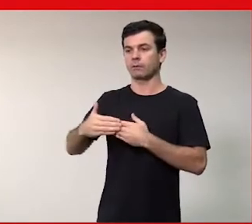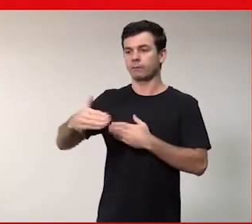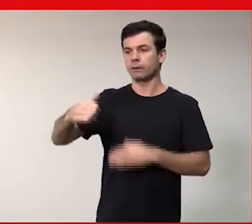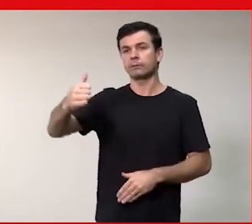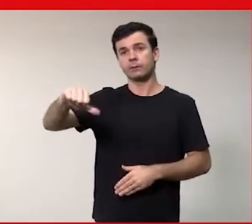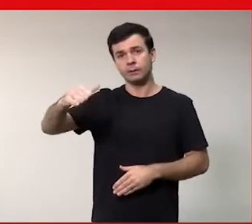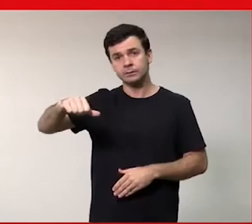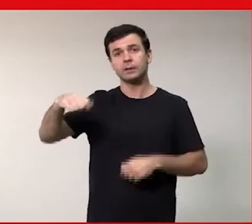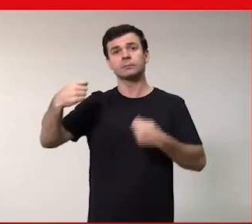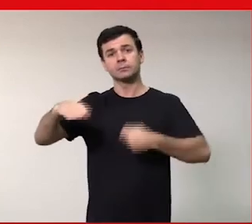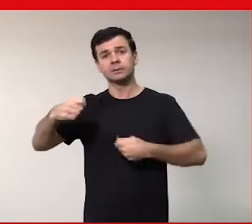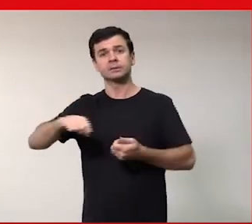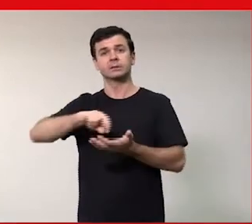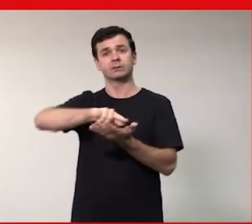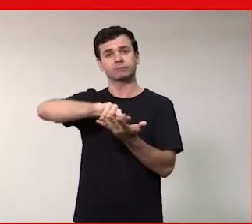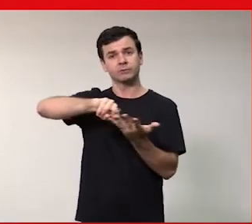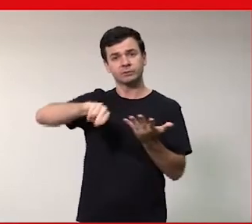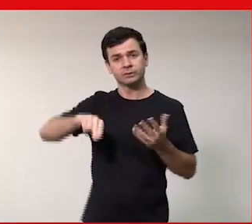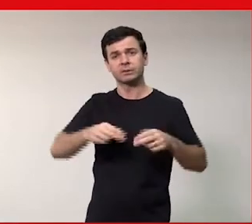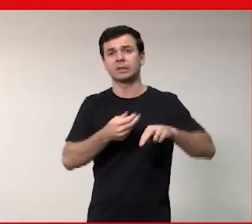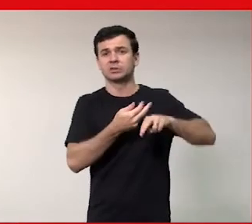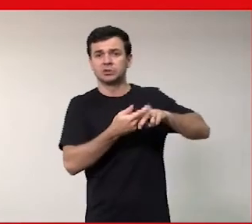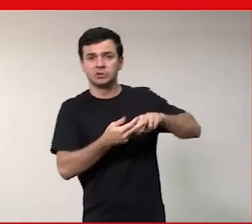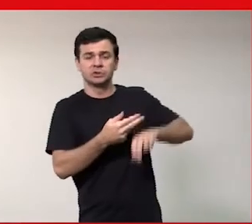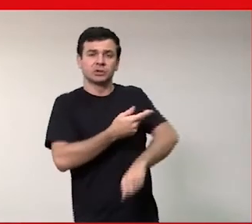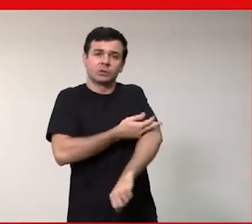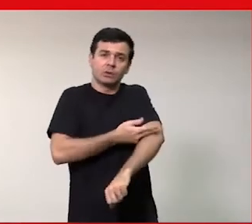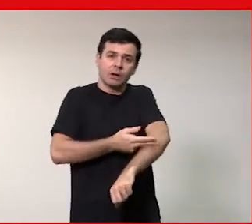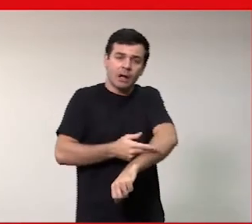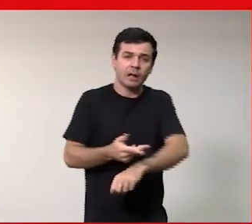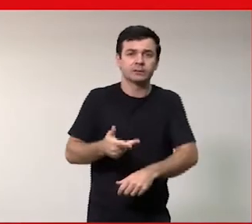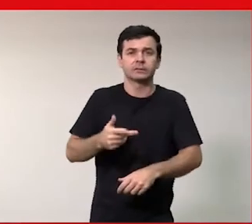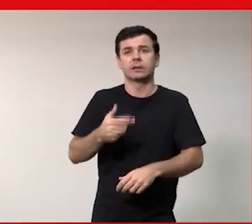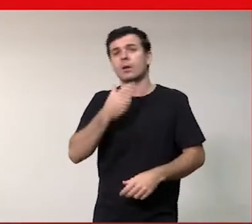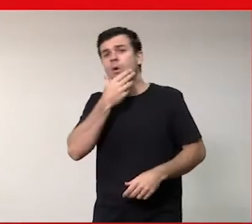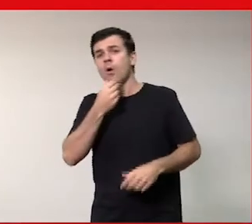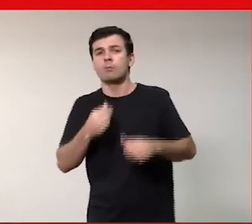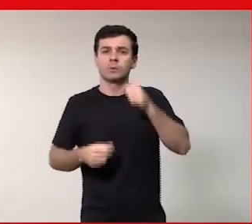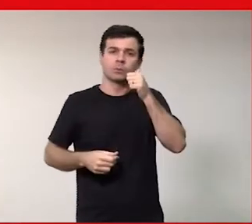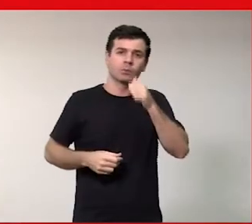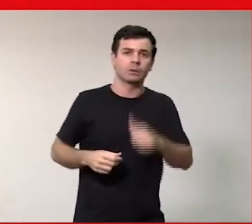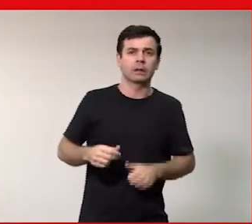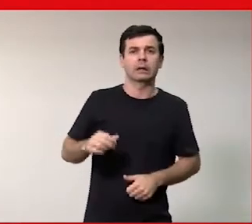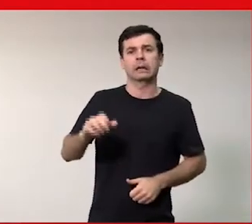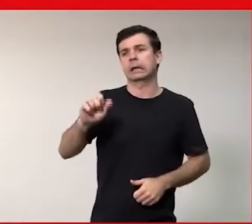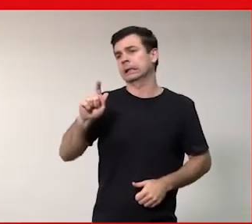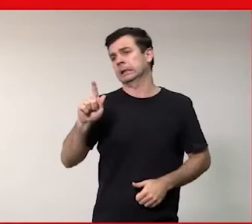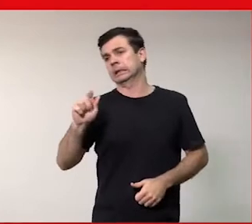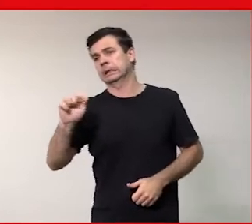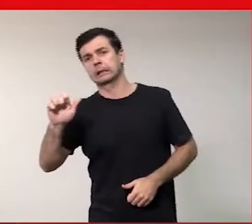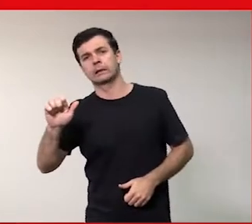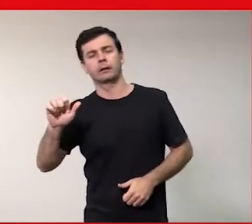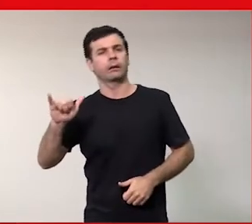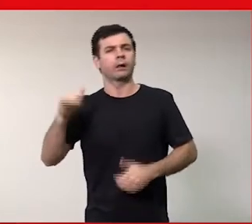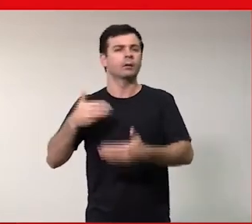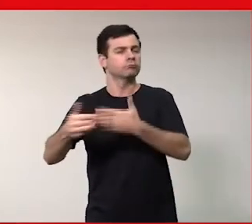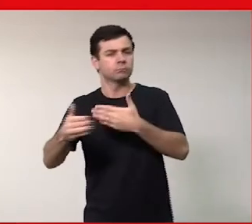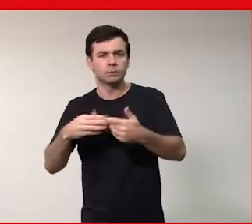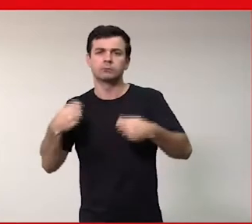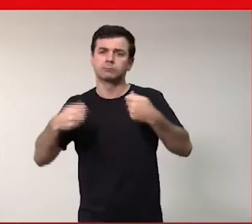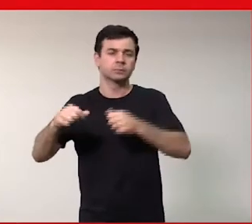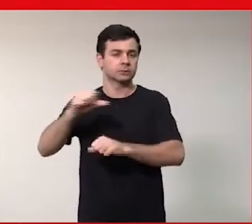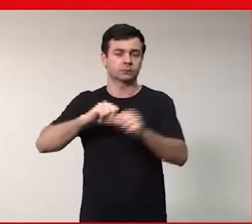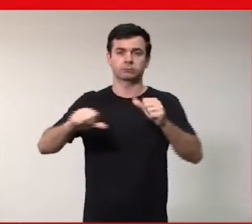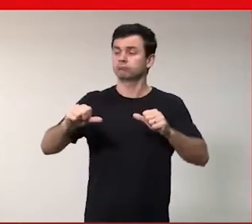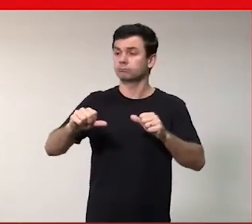raça orientação sexual para poder ter essa perspectiva e esse olhar essa lente mais diversa isso é importante uma pergunta